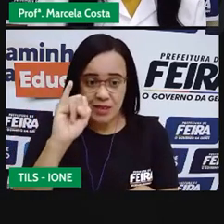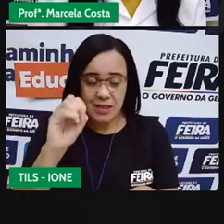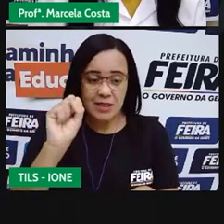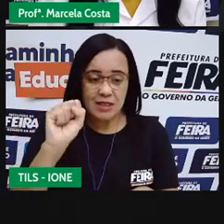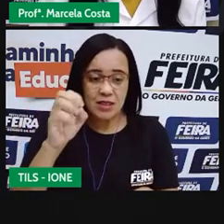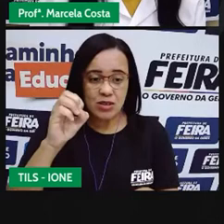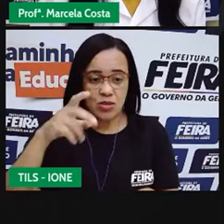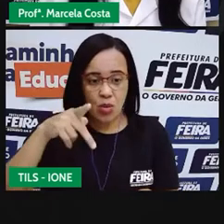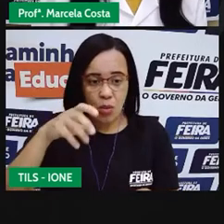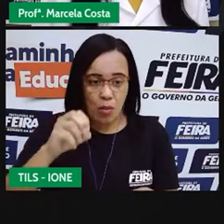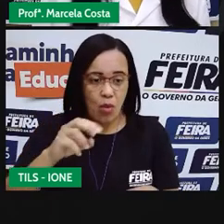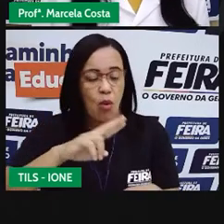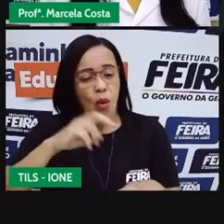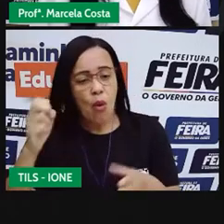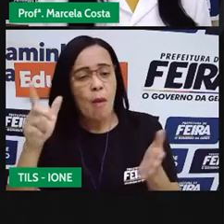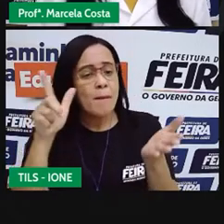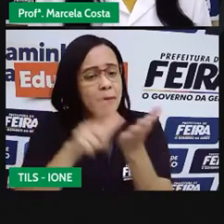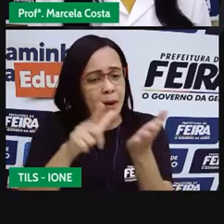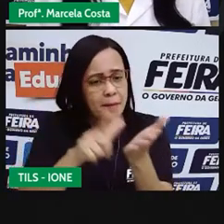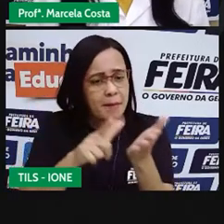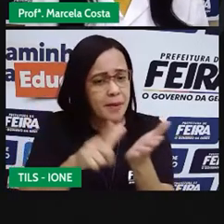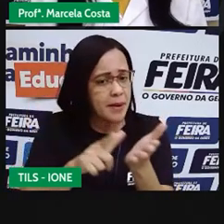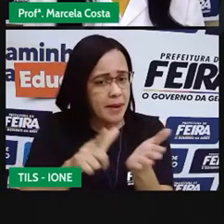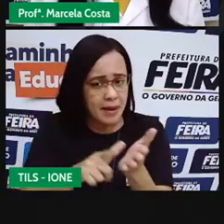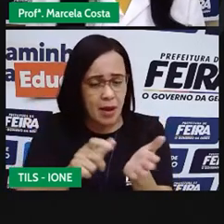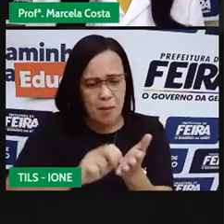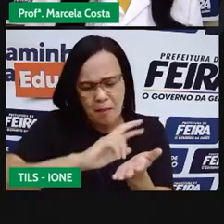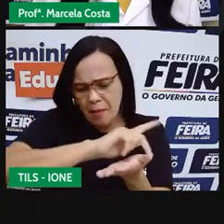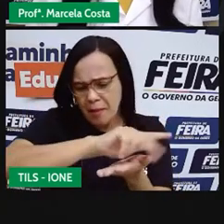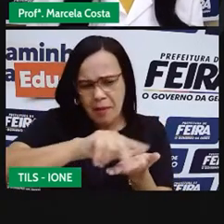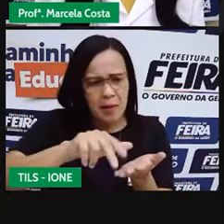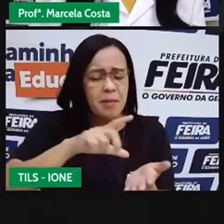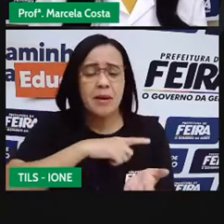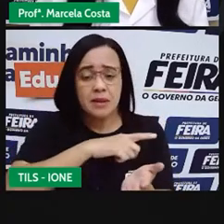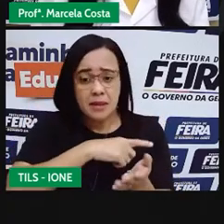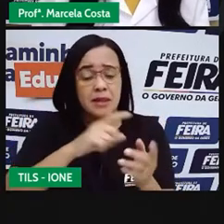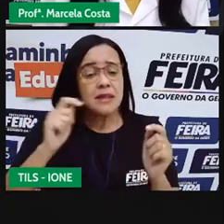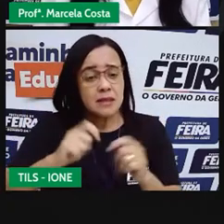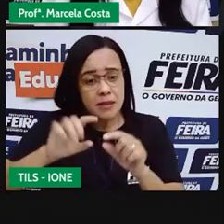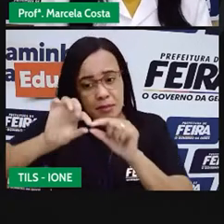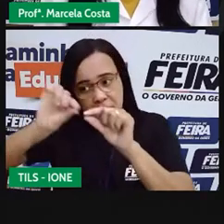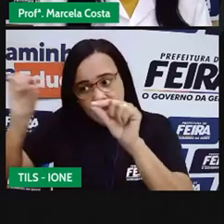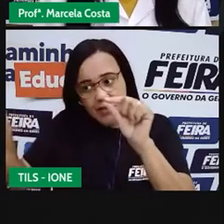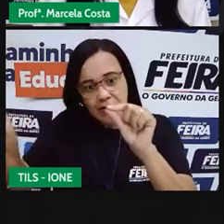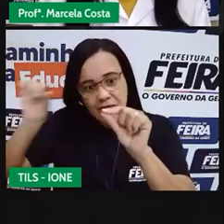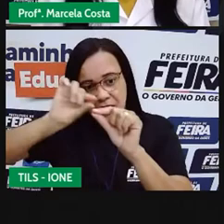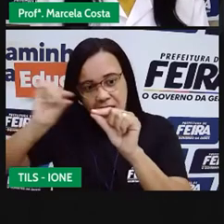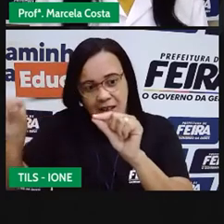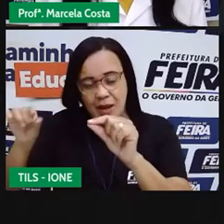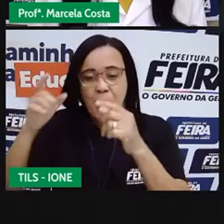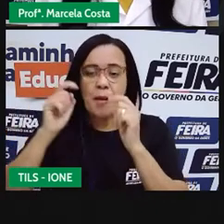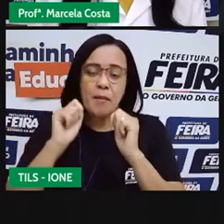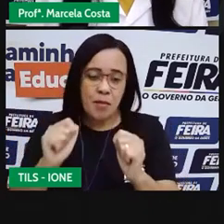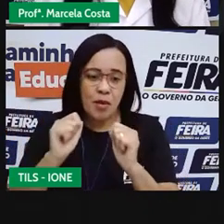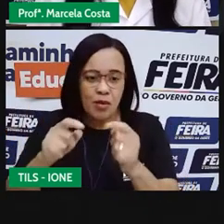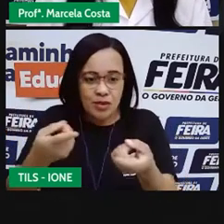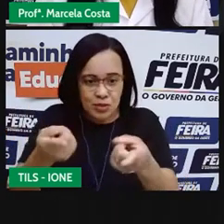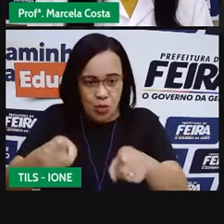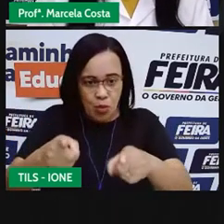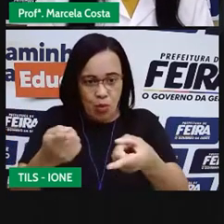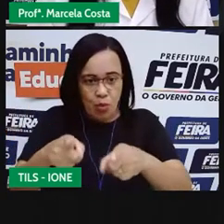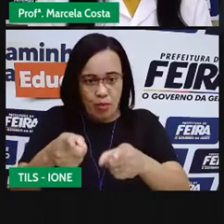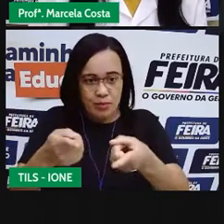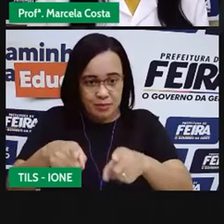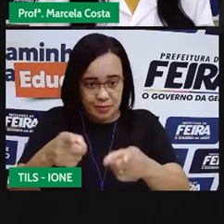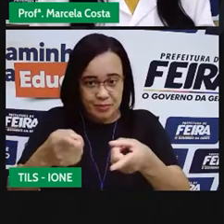papel. E as varinhas podem ser feitas com palito de churrasco, com palito de